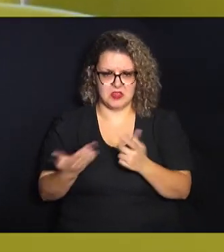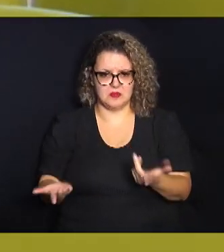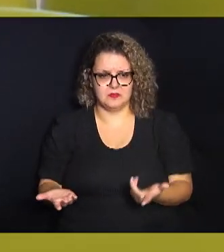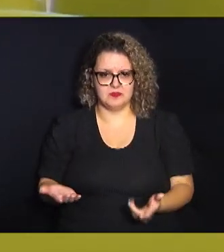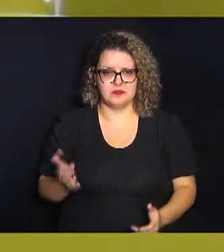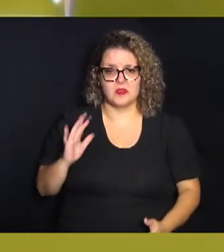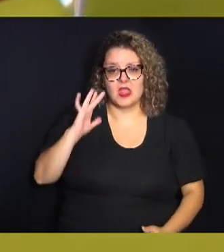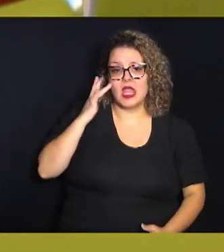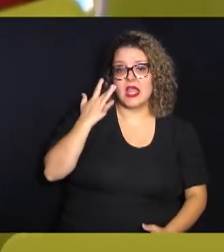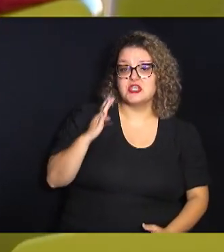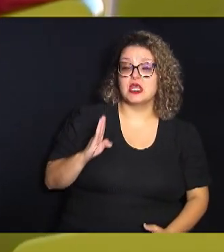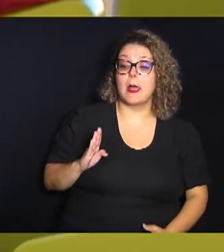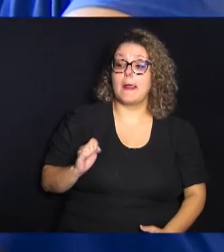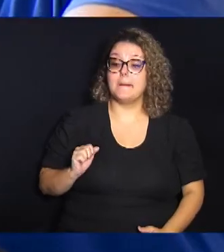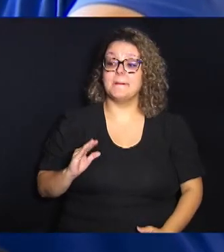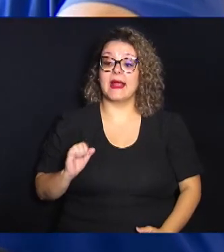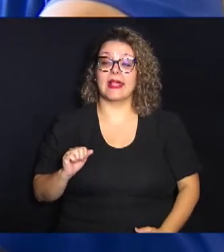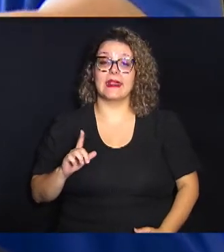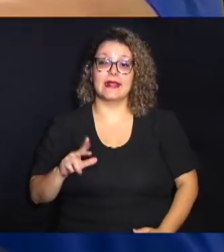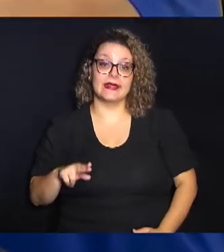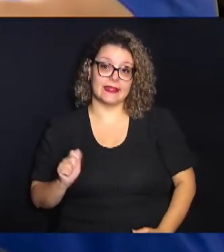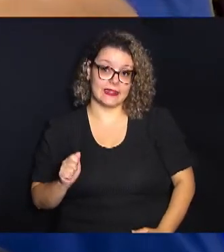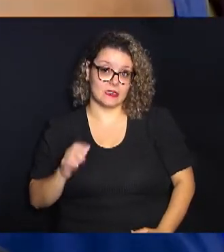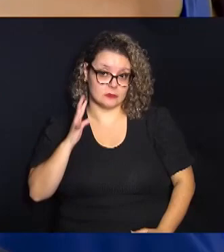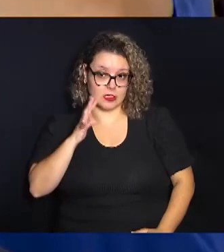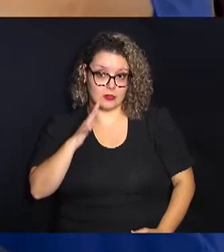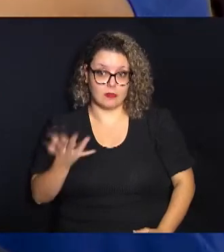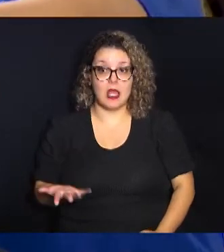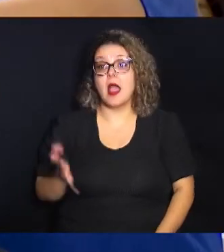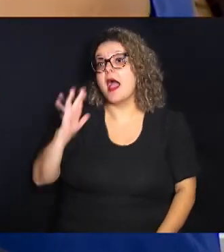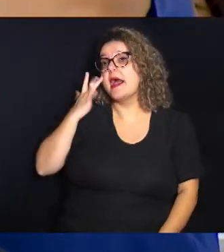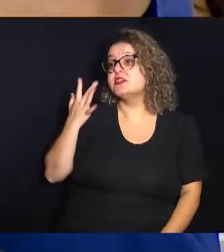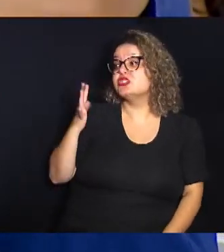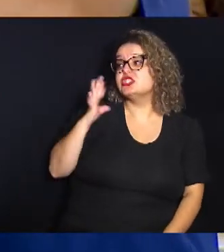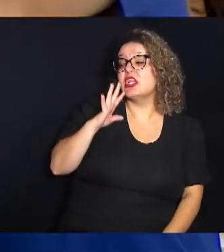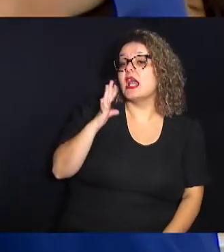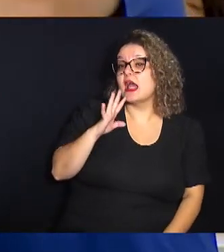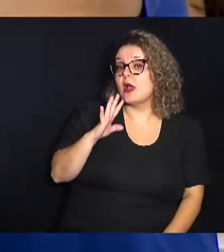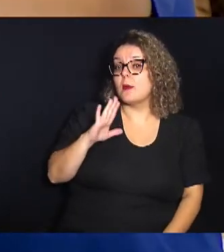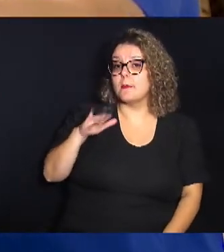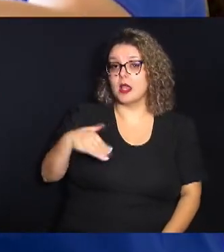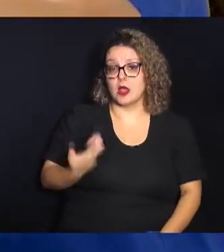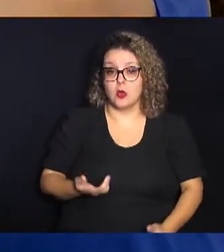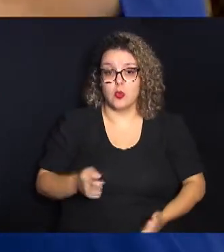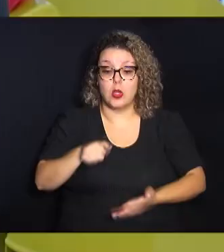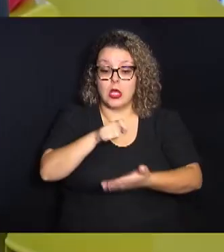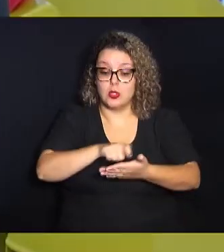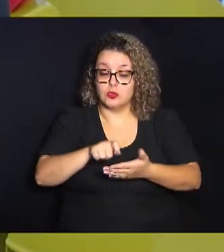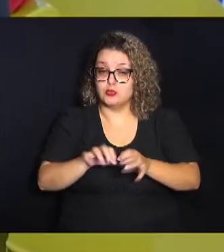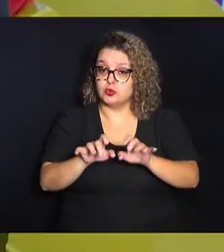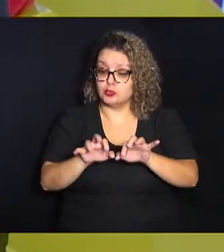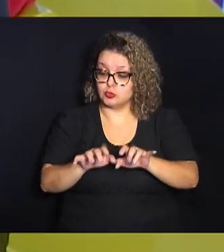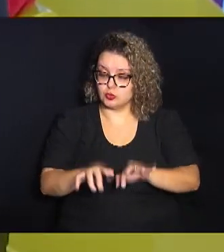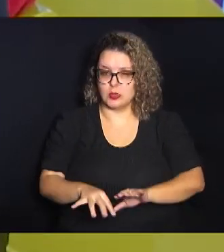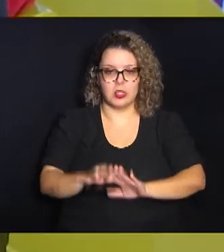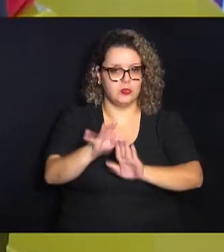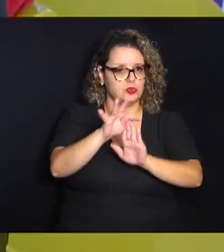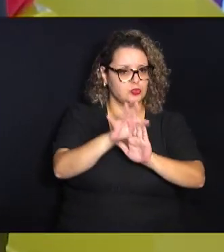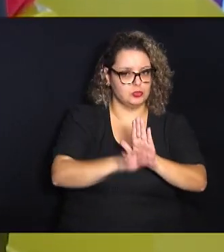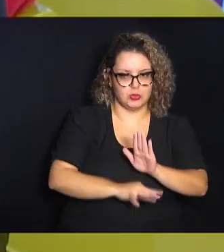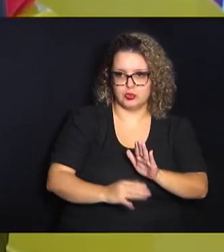bacana tal coisa achei legal mas na hora que você vai redigir um texto seja um texto para